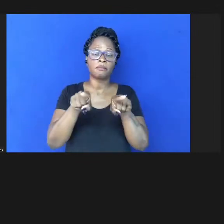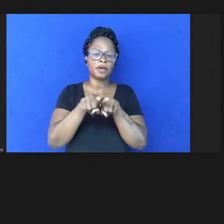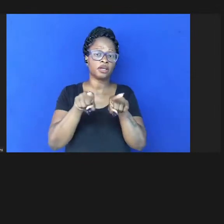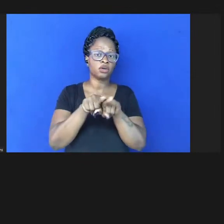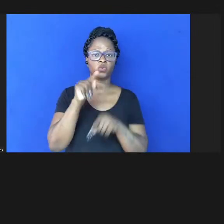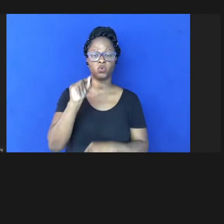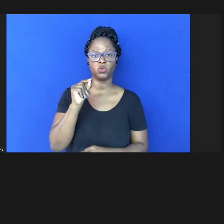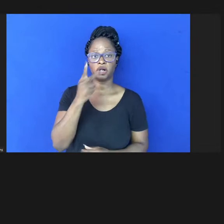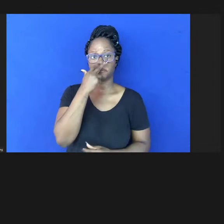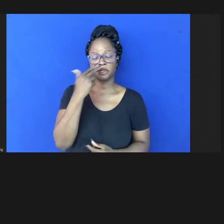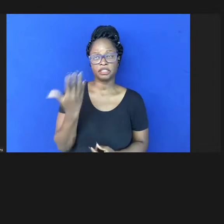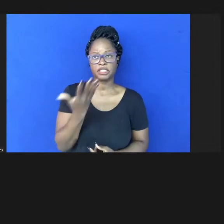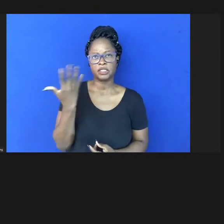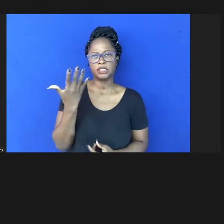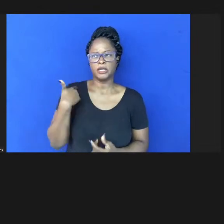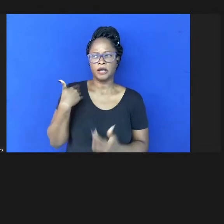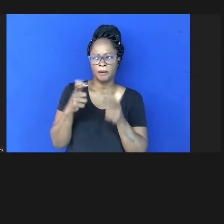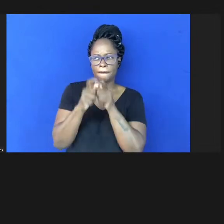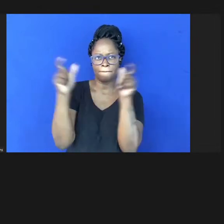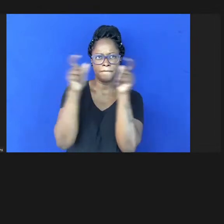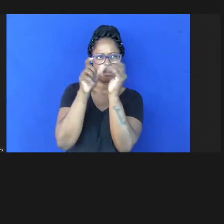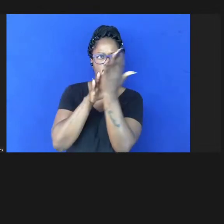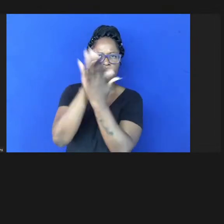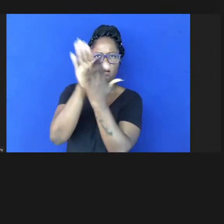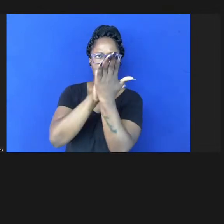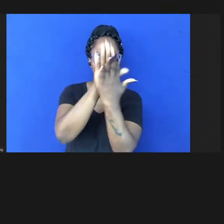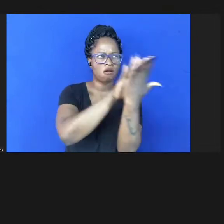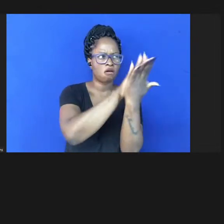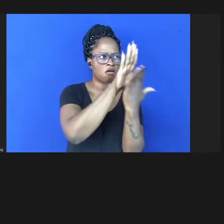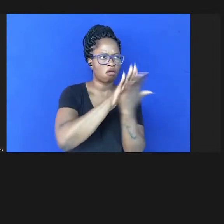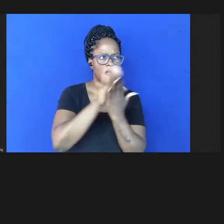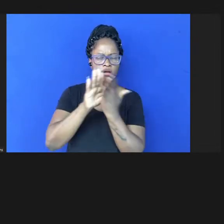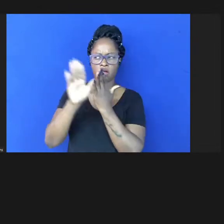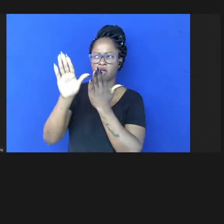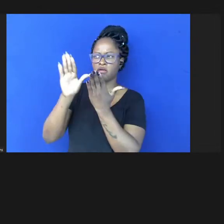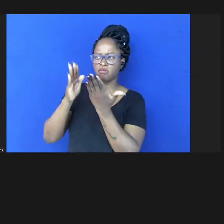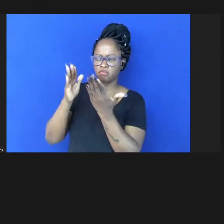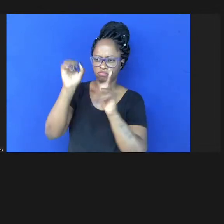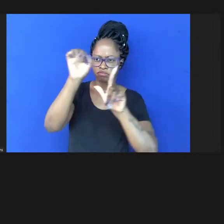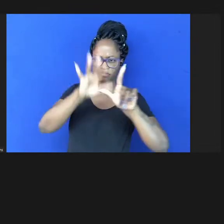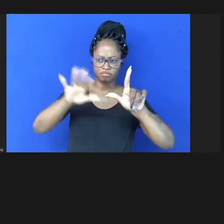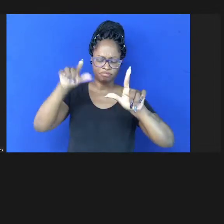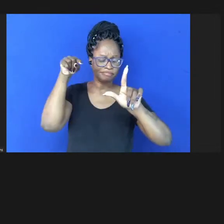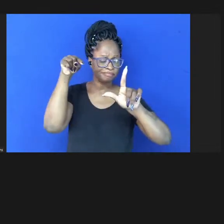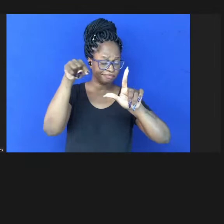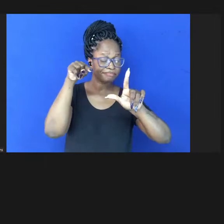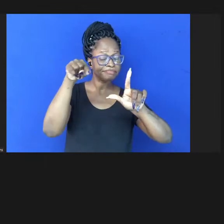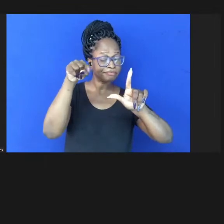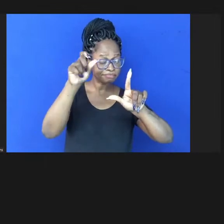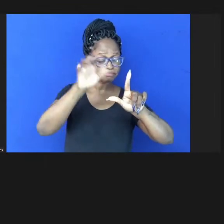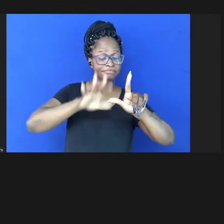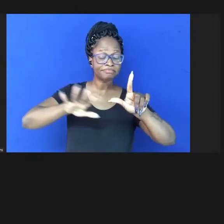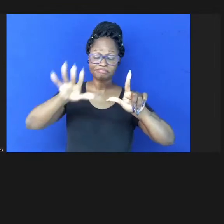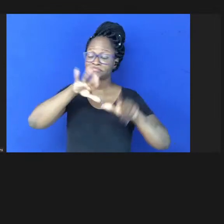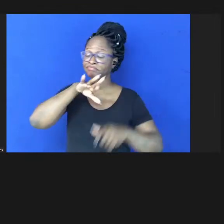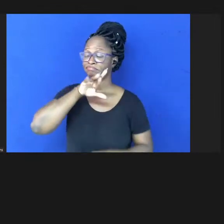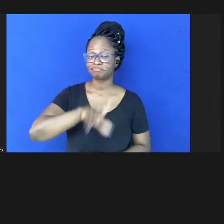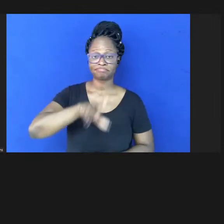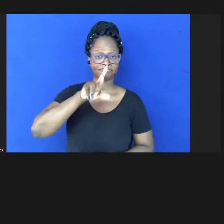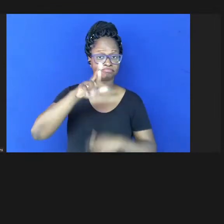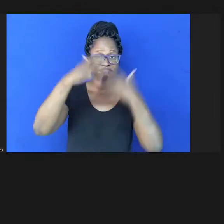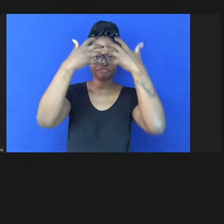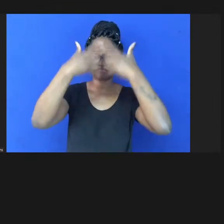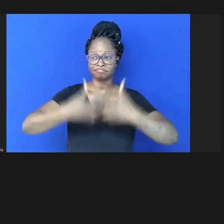grande parte dessas grandes editoras dessas grandes plataformas não funcionam assim